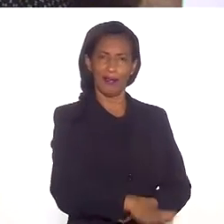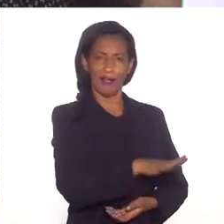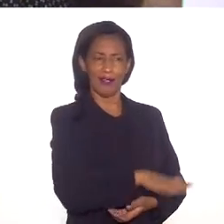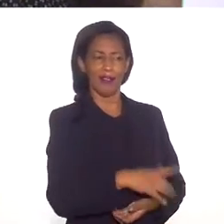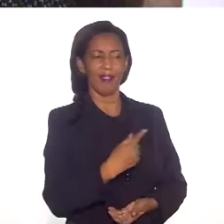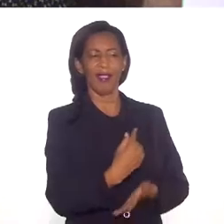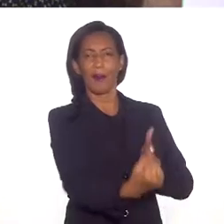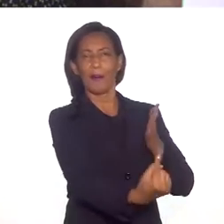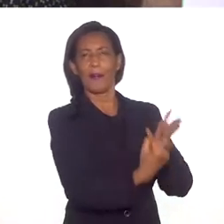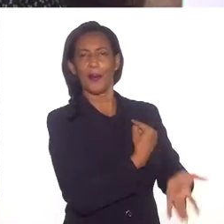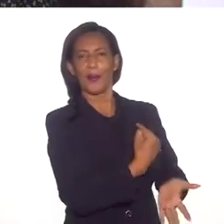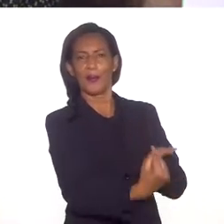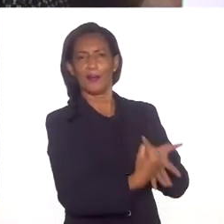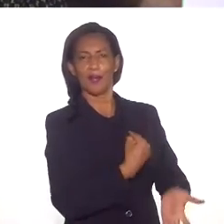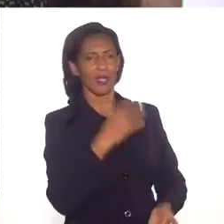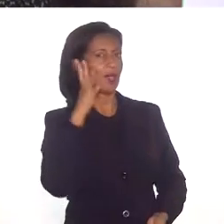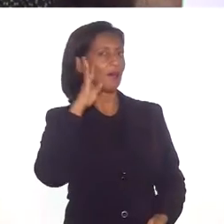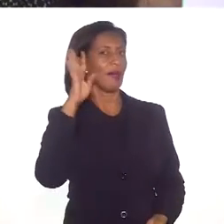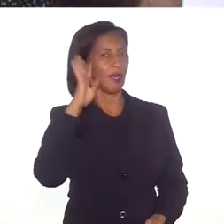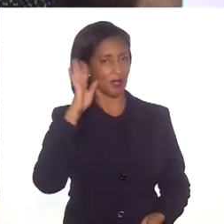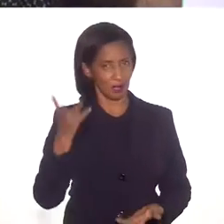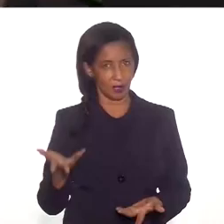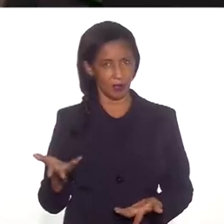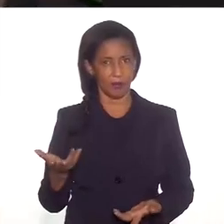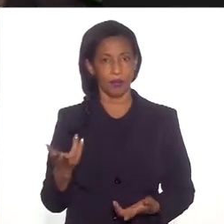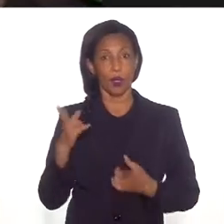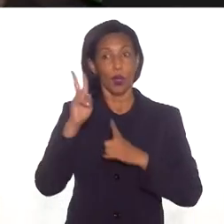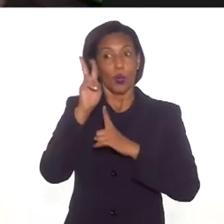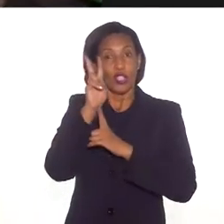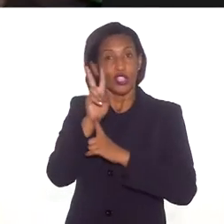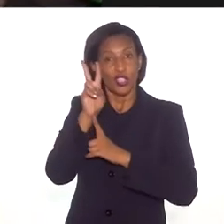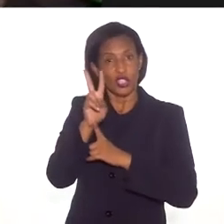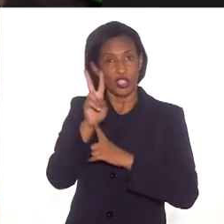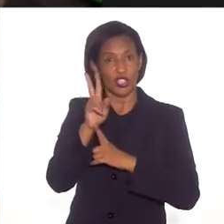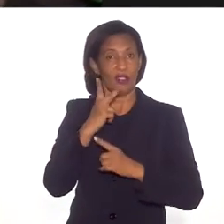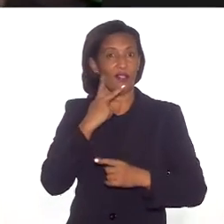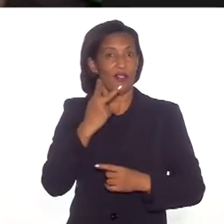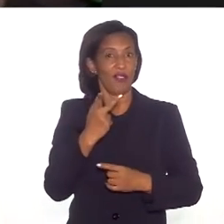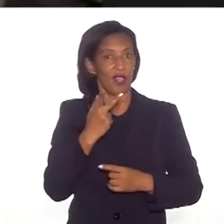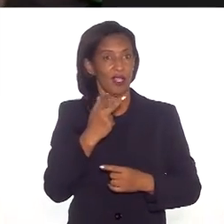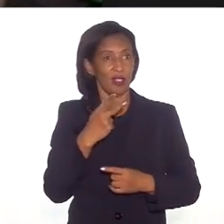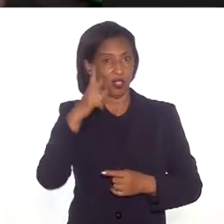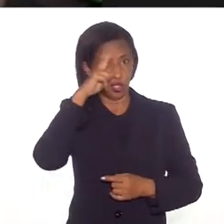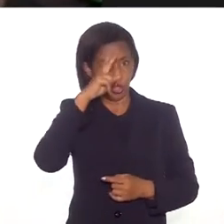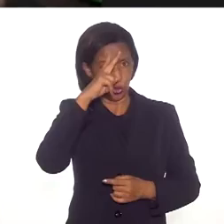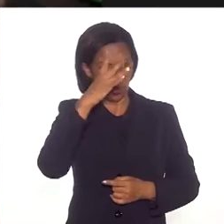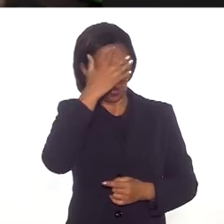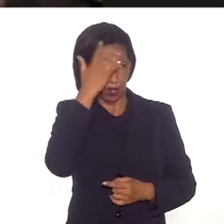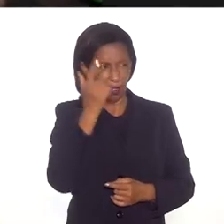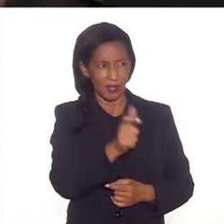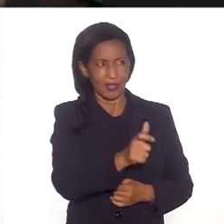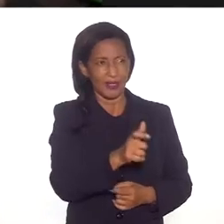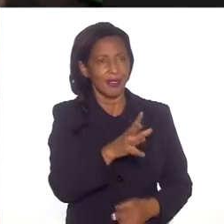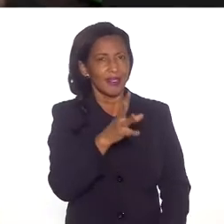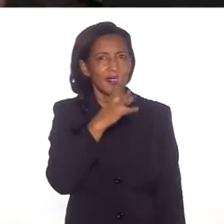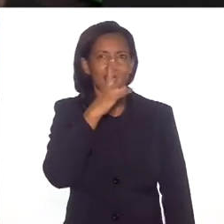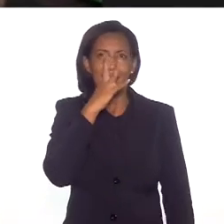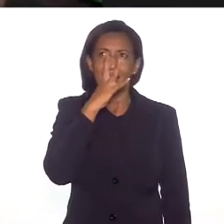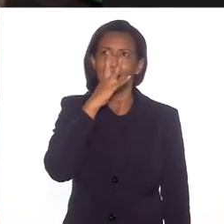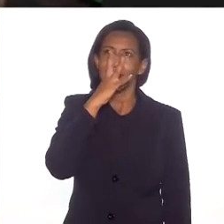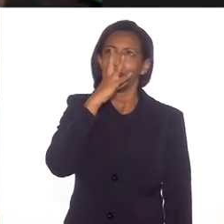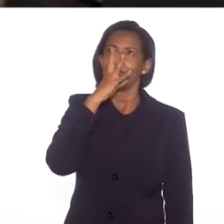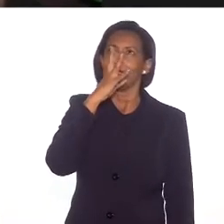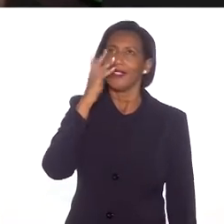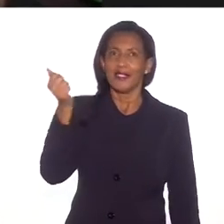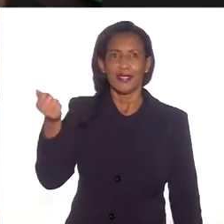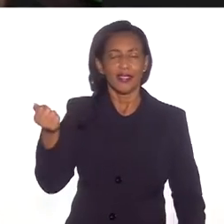deixava as crianças fazerem perguntas. Porque, imagina, um indígena contando histórias, as pessoas ficam sempre muito encantadas,